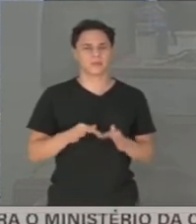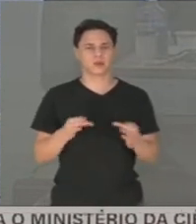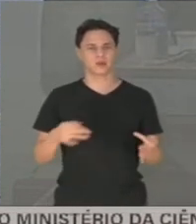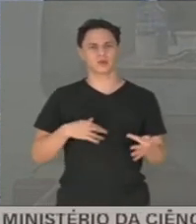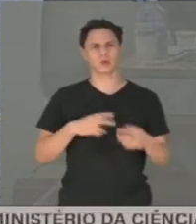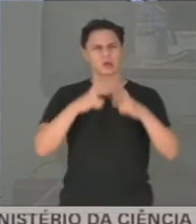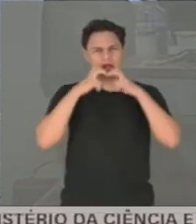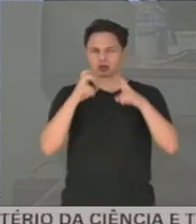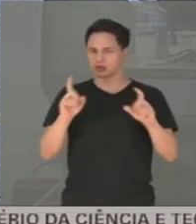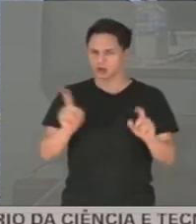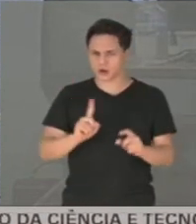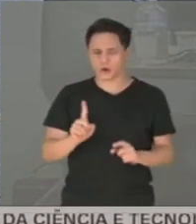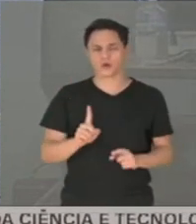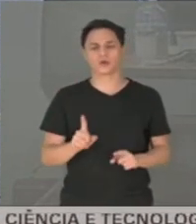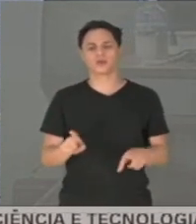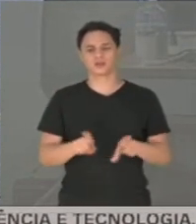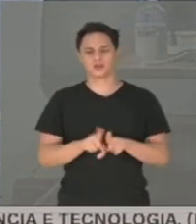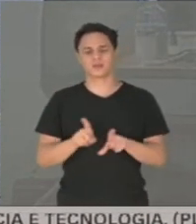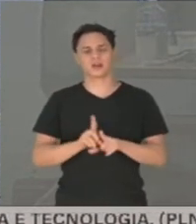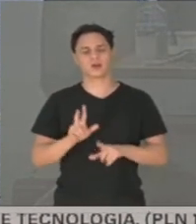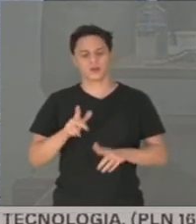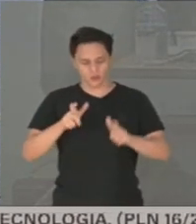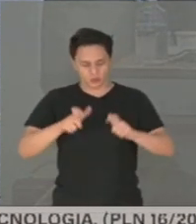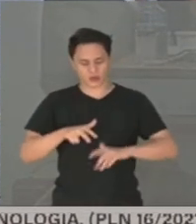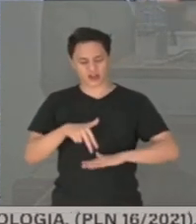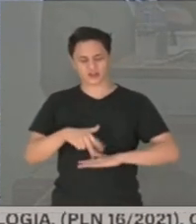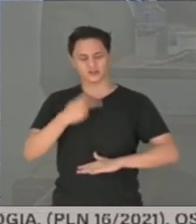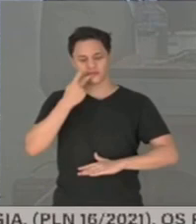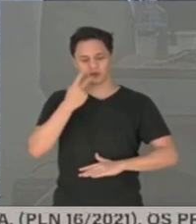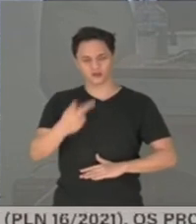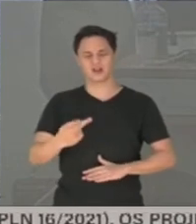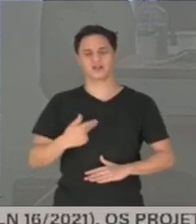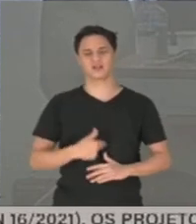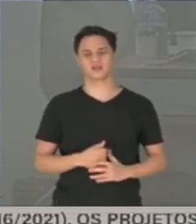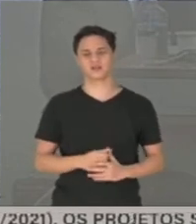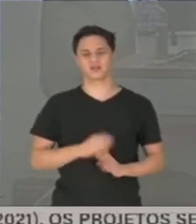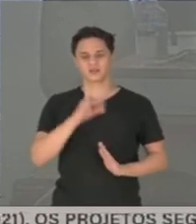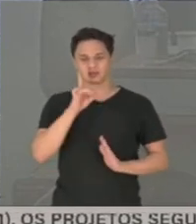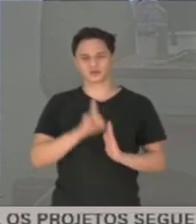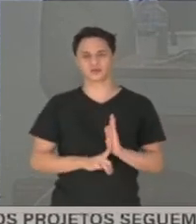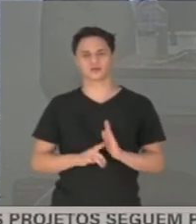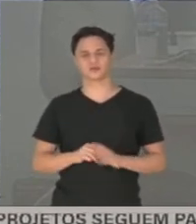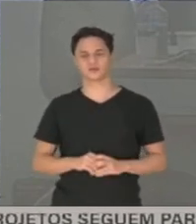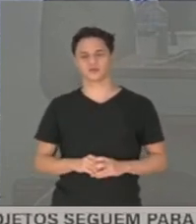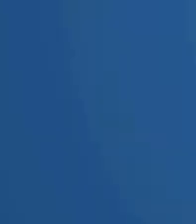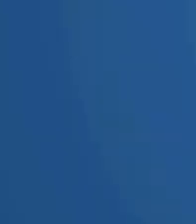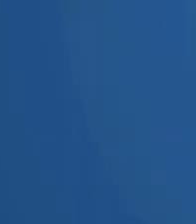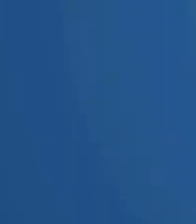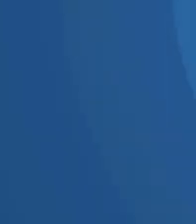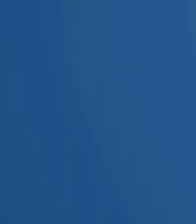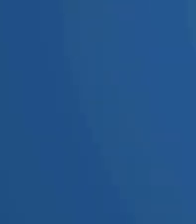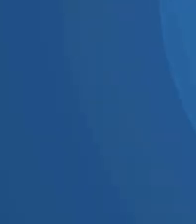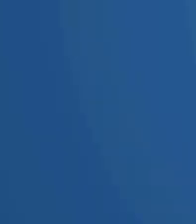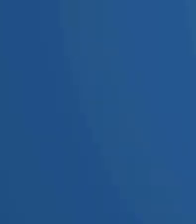aos crimes da pandemia, através de vacilência, se tornou também um grito de basta à intolerância.